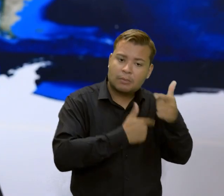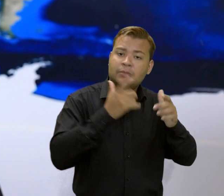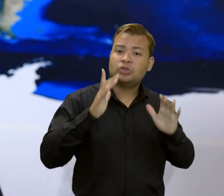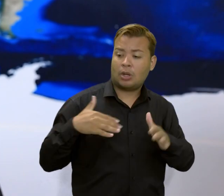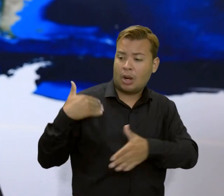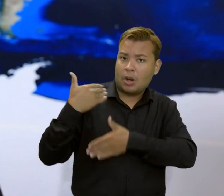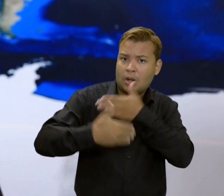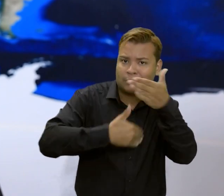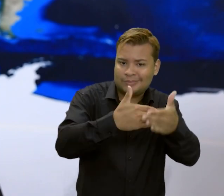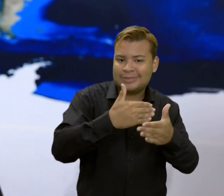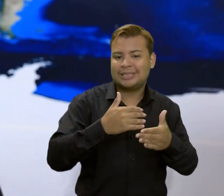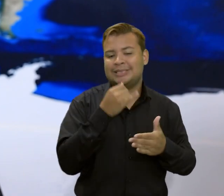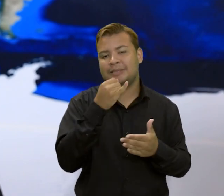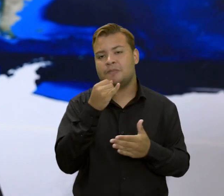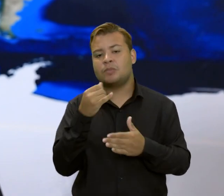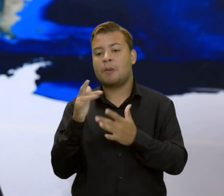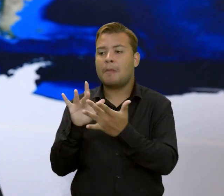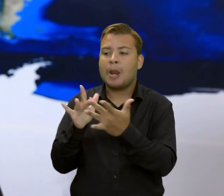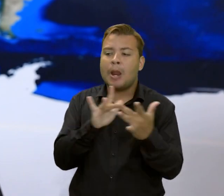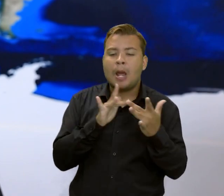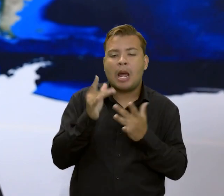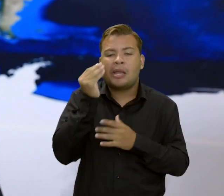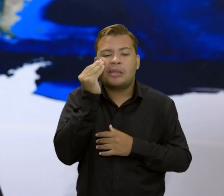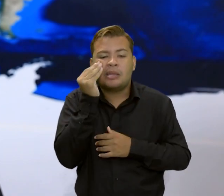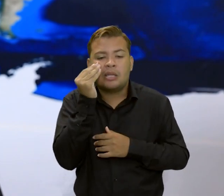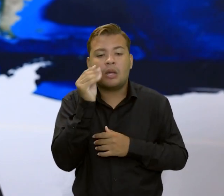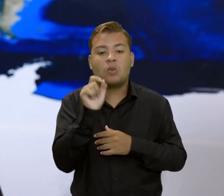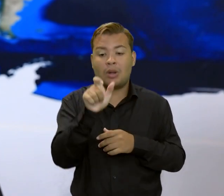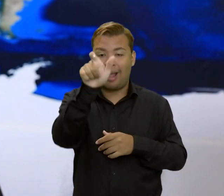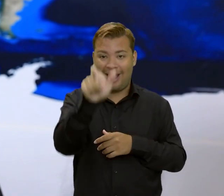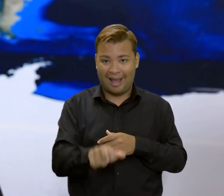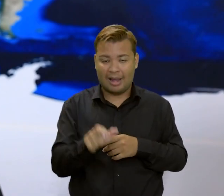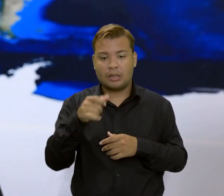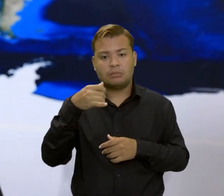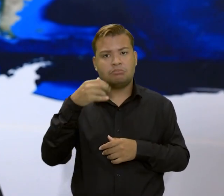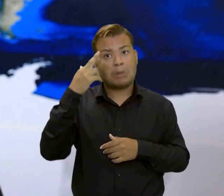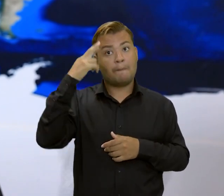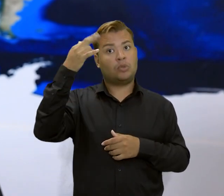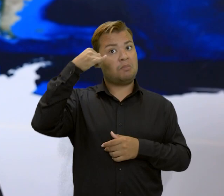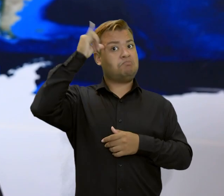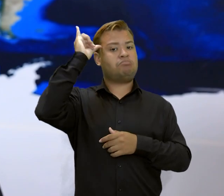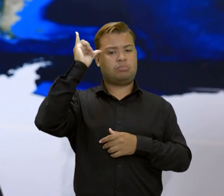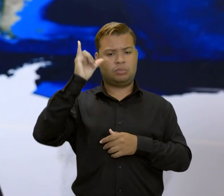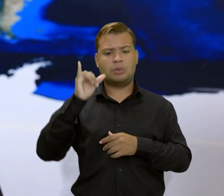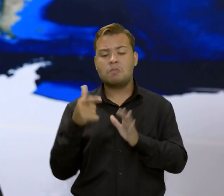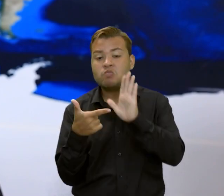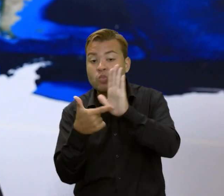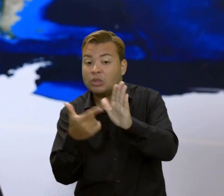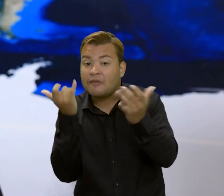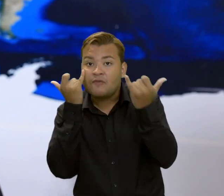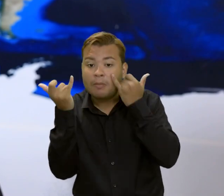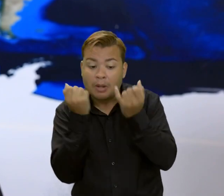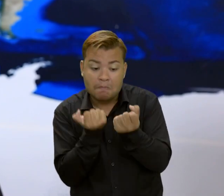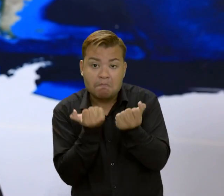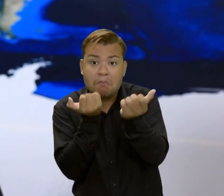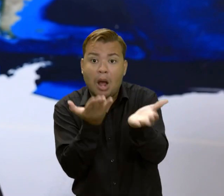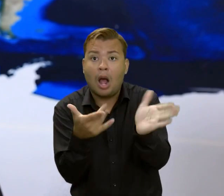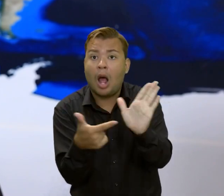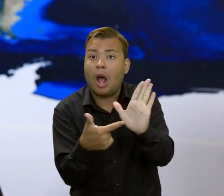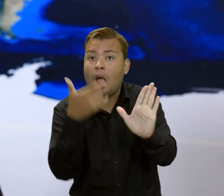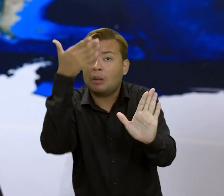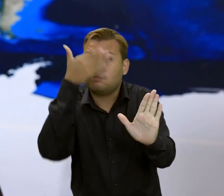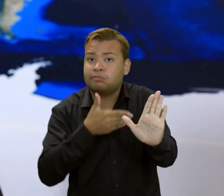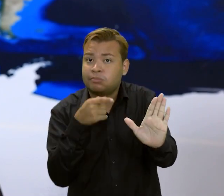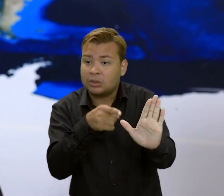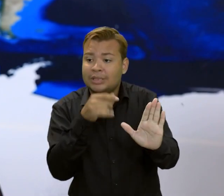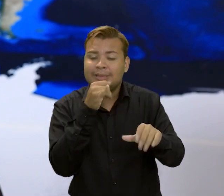até com essa questão do network, que é tentar chegar o mais próximo possível do produtor, do usuário, para mostrar para eles esses dados. Mostrar, por exemplo, o dado de